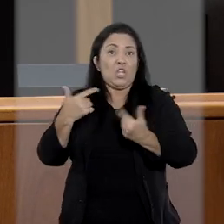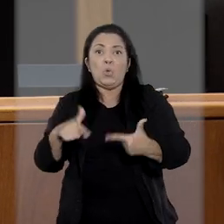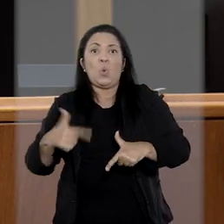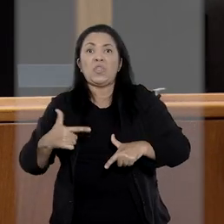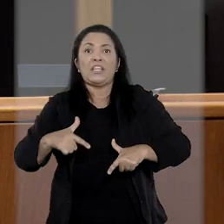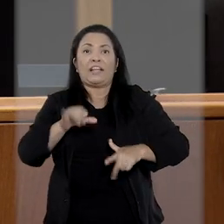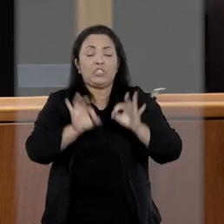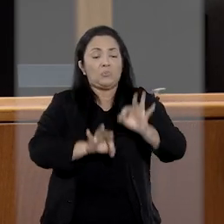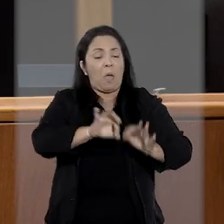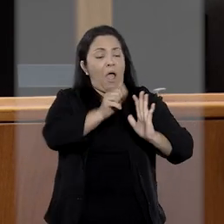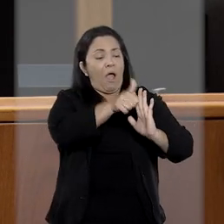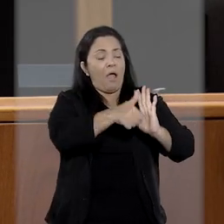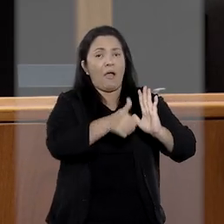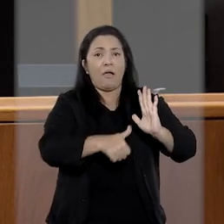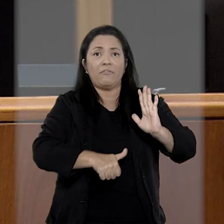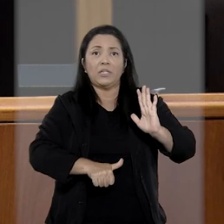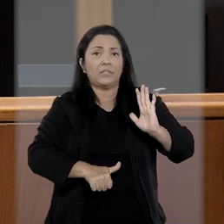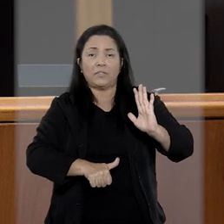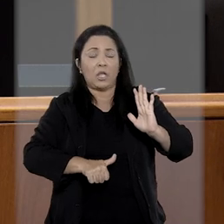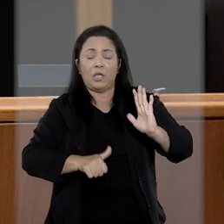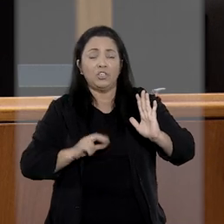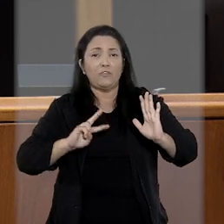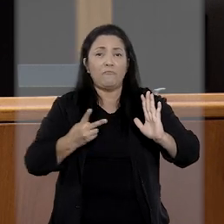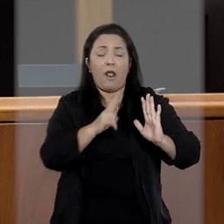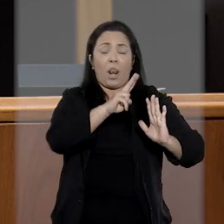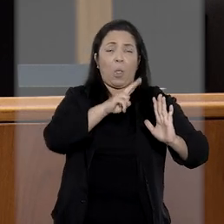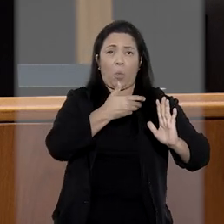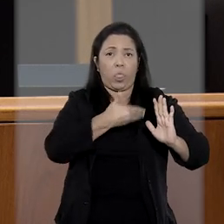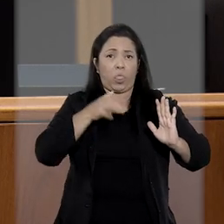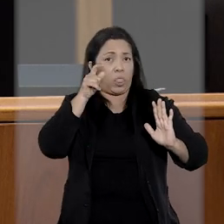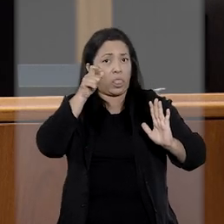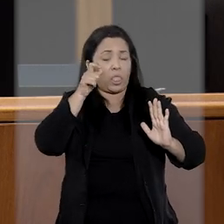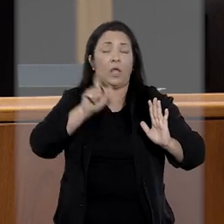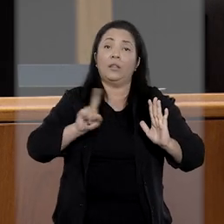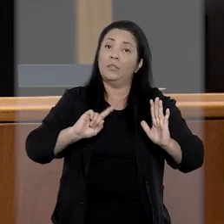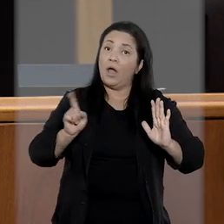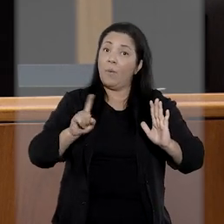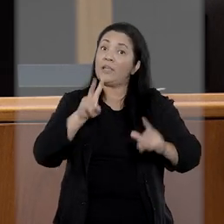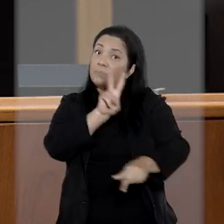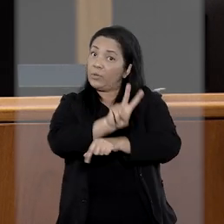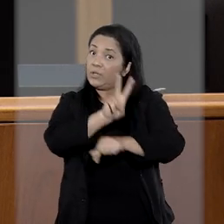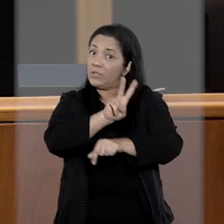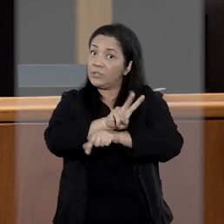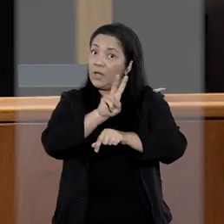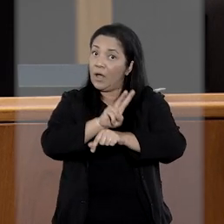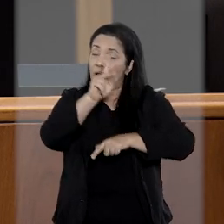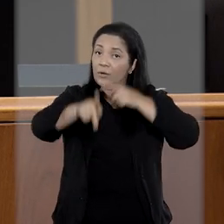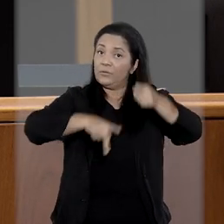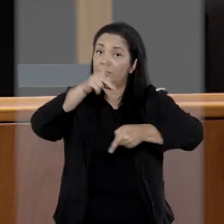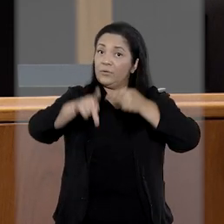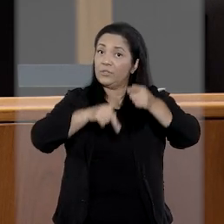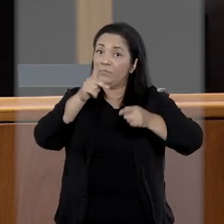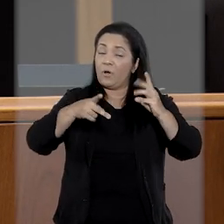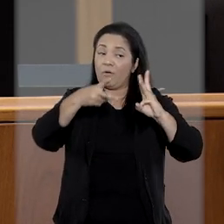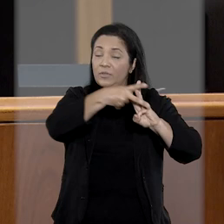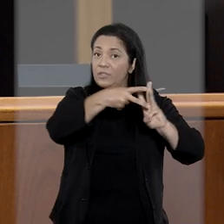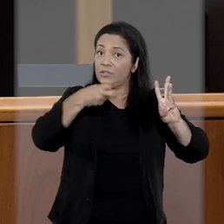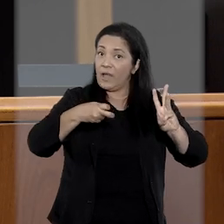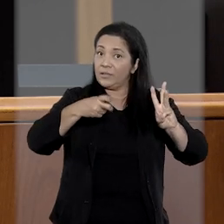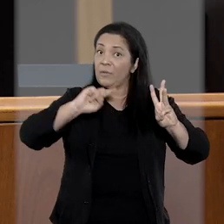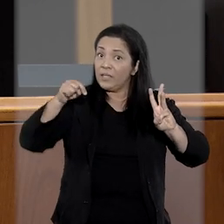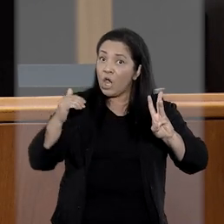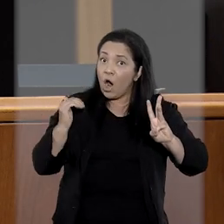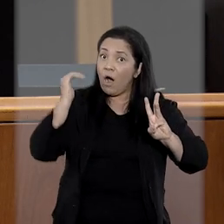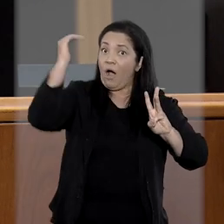juízo de valor sobre as obrigações impostas pela sentença ou sobre a pretensão dos indígenas, que ainda serão analisadas